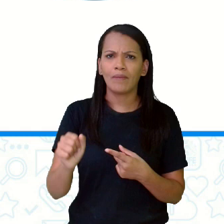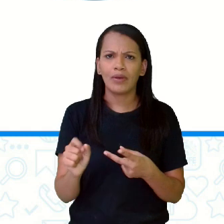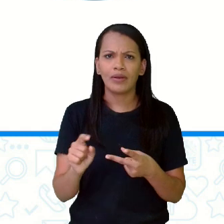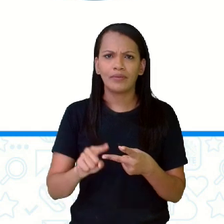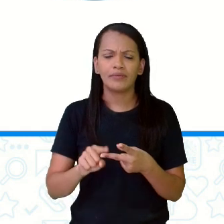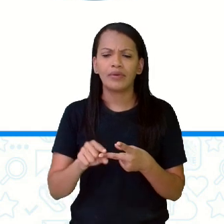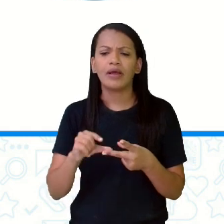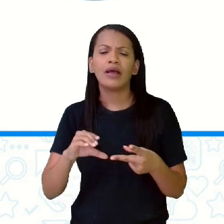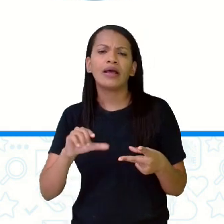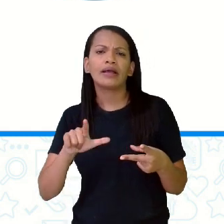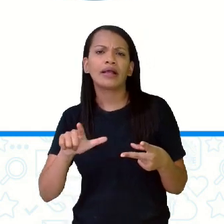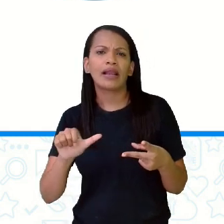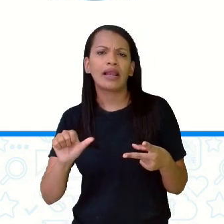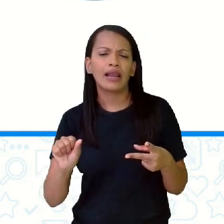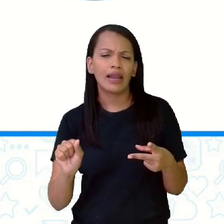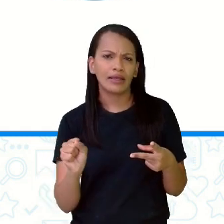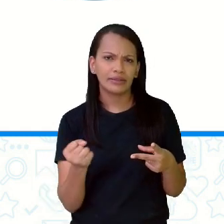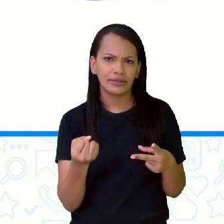entendendo aí que